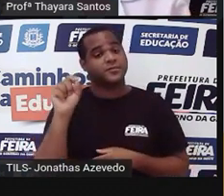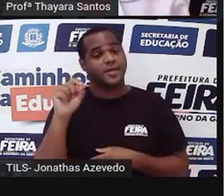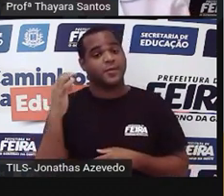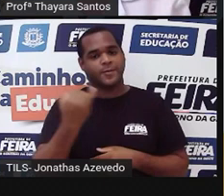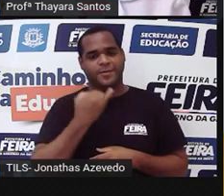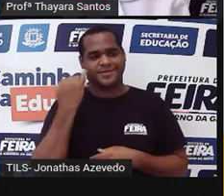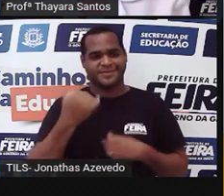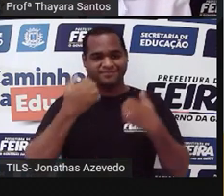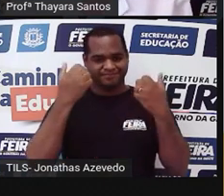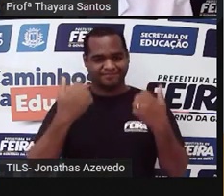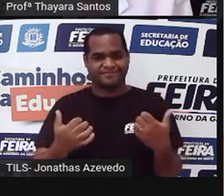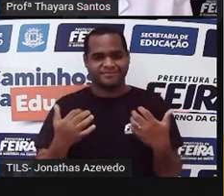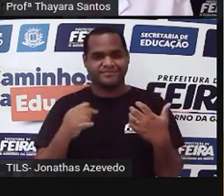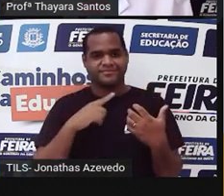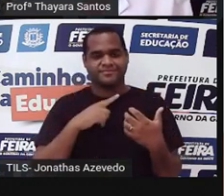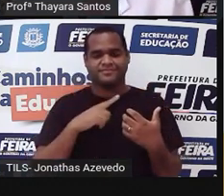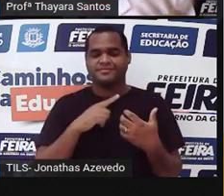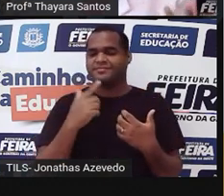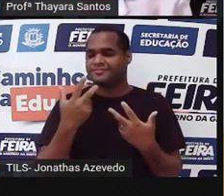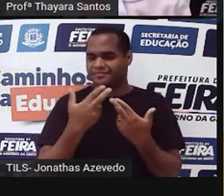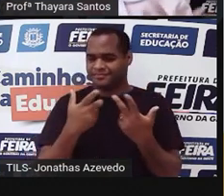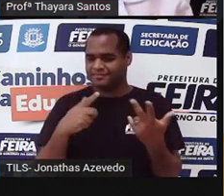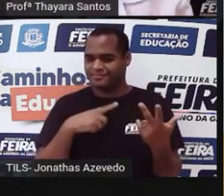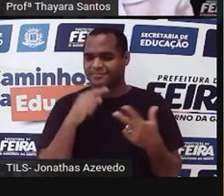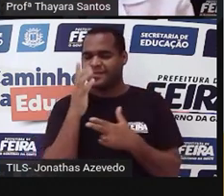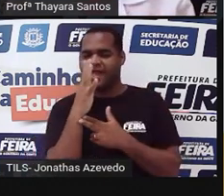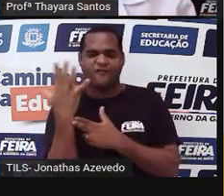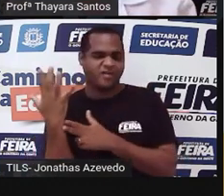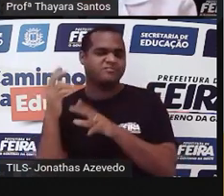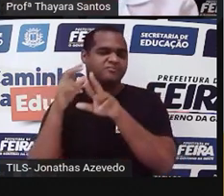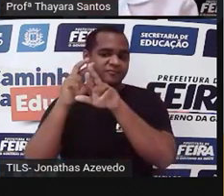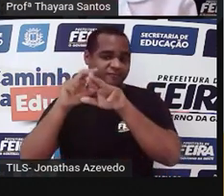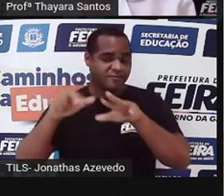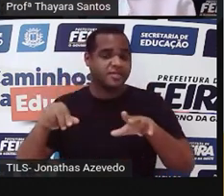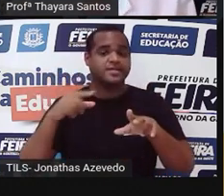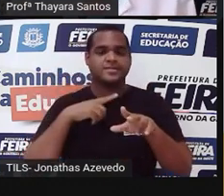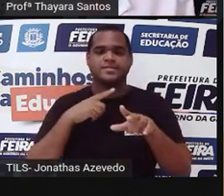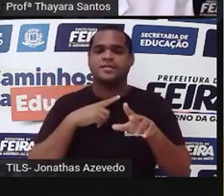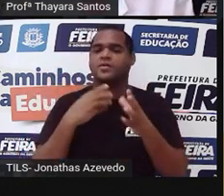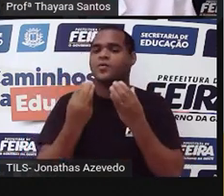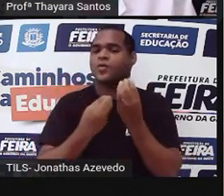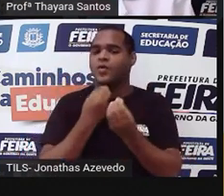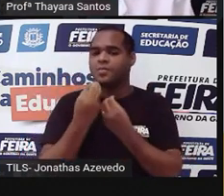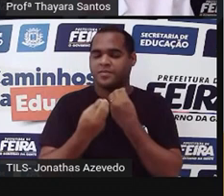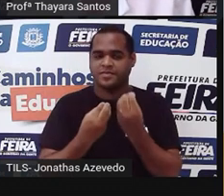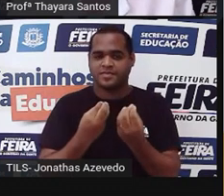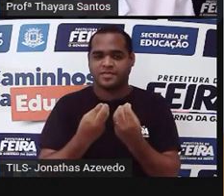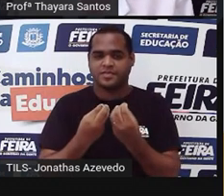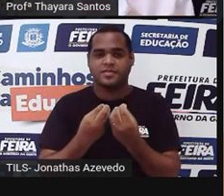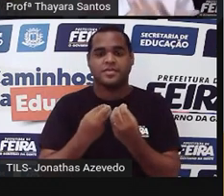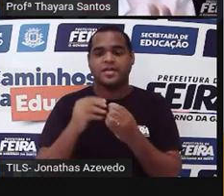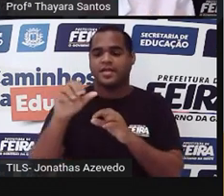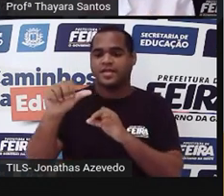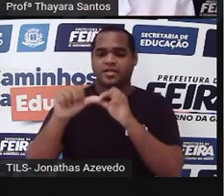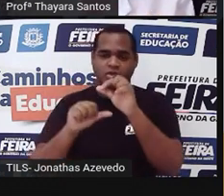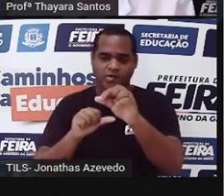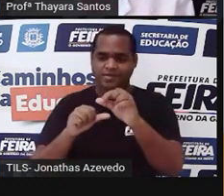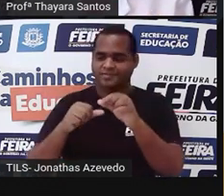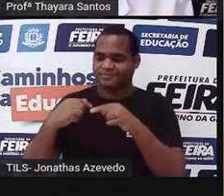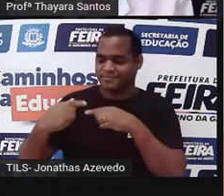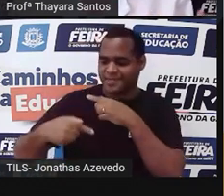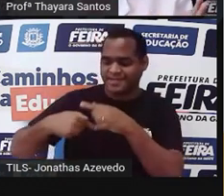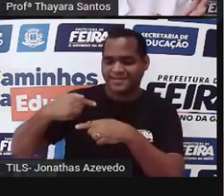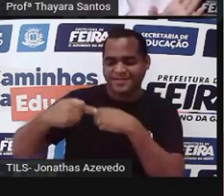interessante. Essas plantas, na verdade, todas as plantas se reproduzem no modo que a gente chama de alternância de gerações.